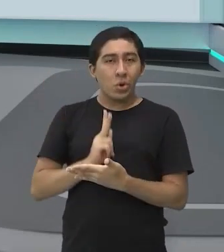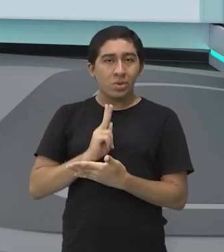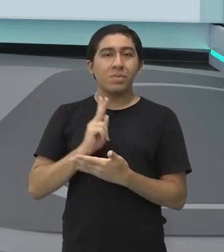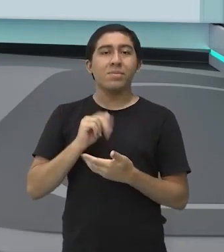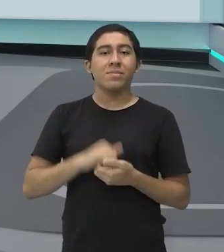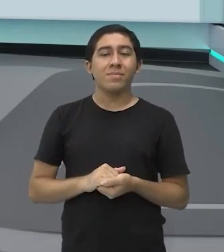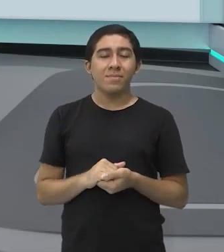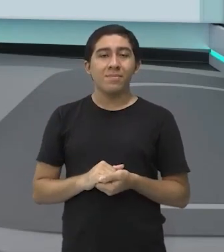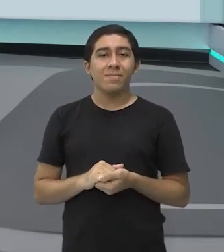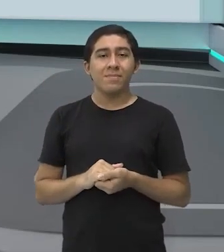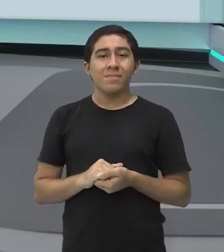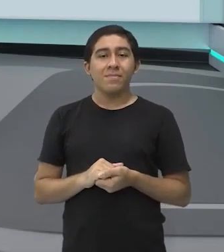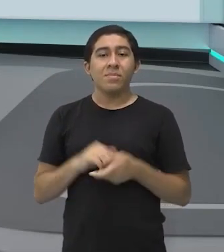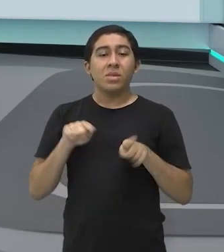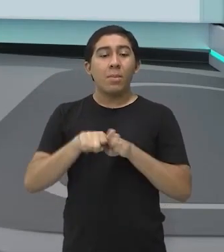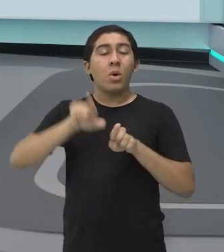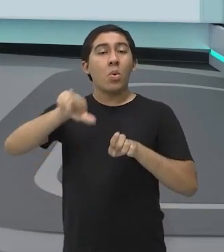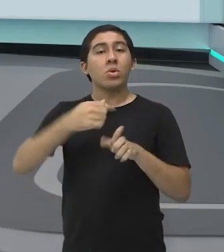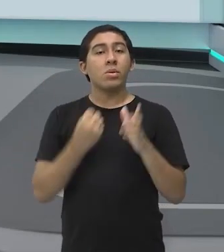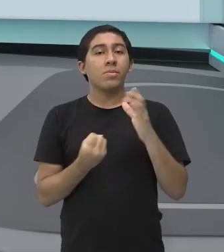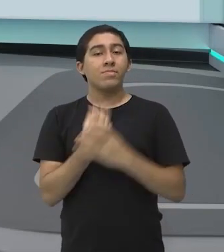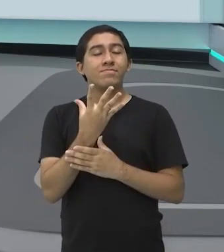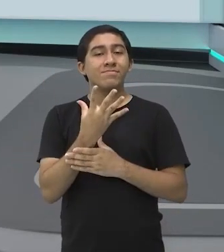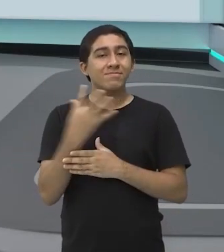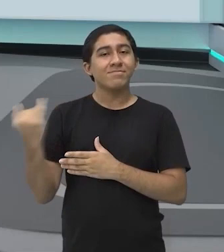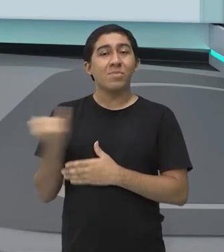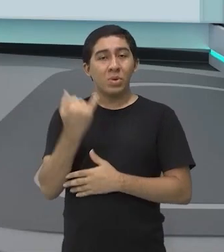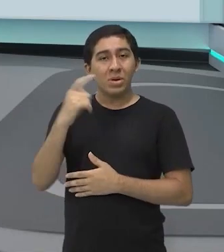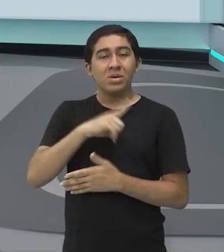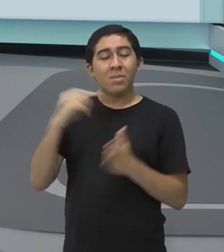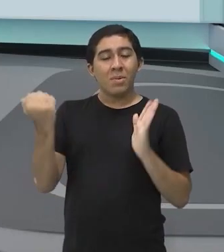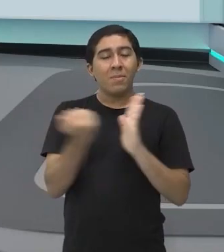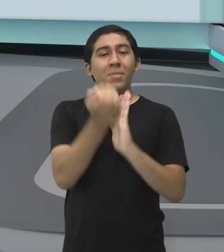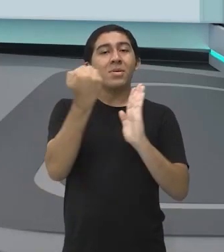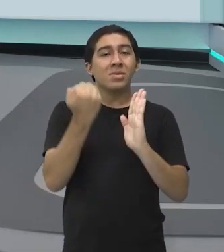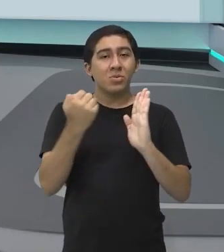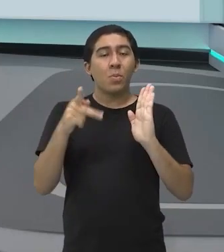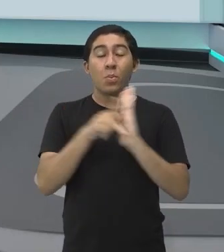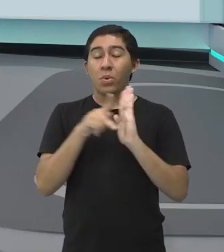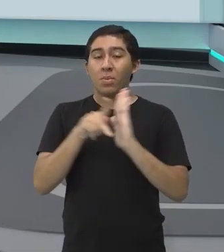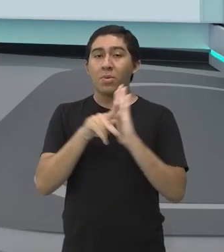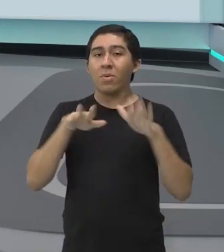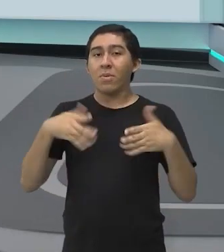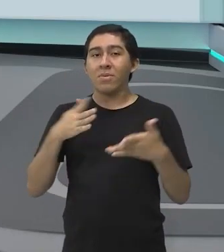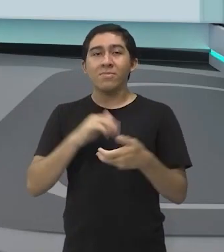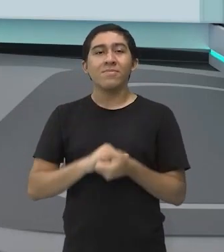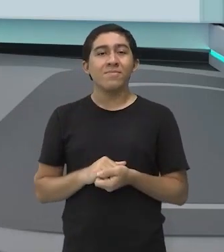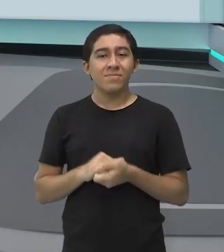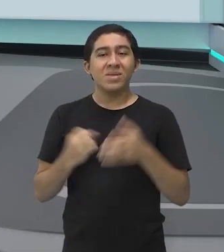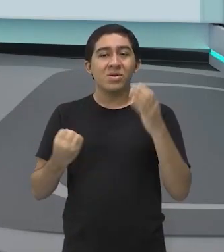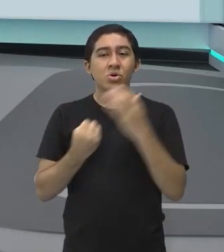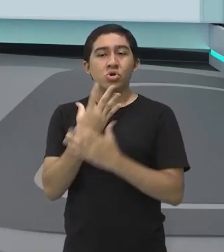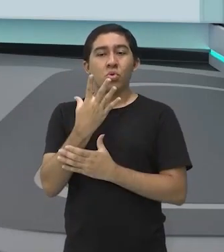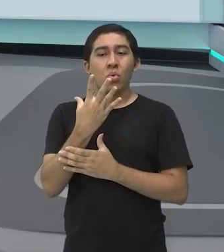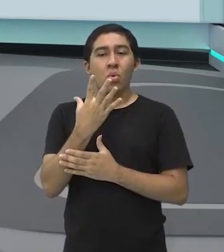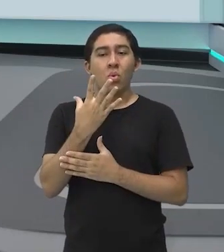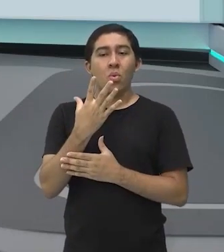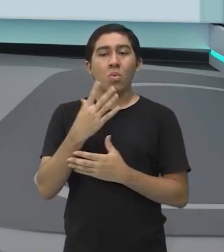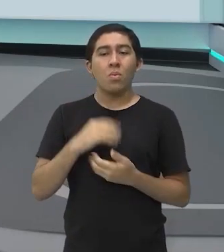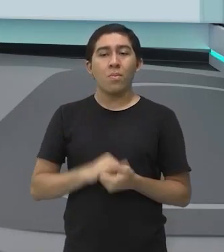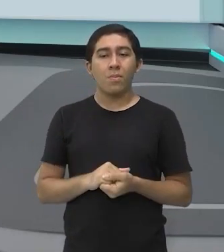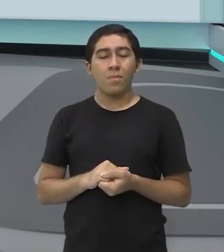Outro acontecimento muito importante e marcante, né? foi o invento do Oli Air, em